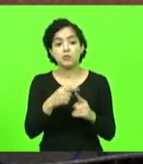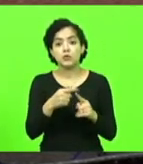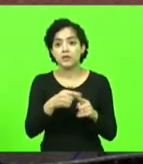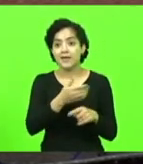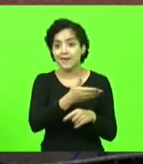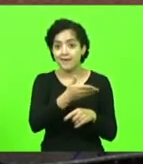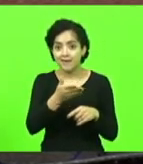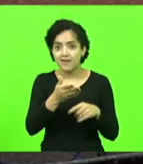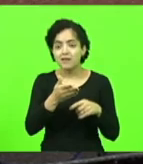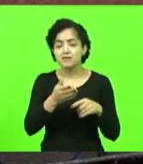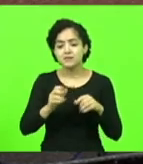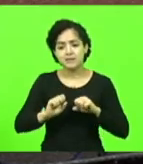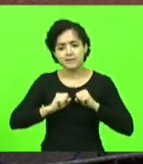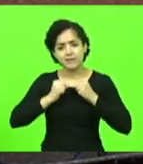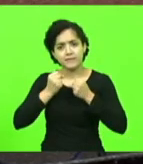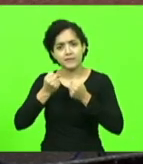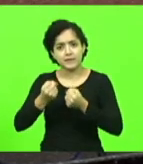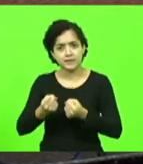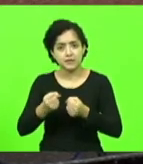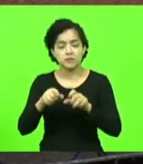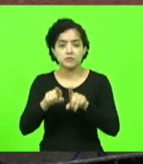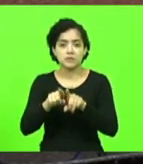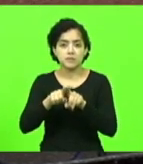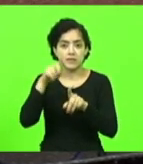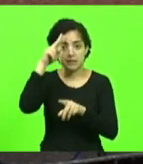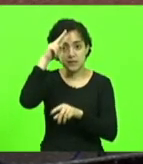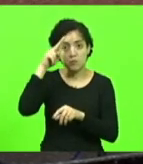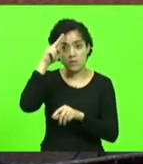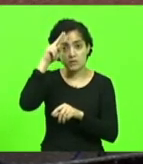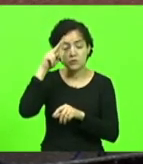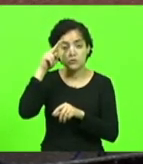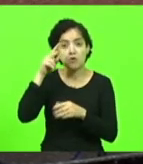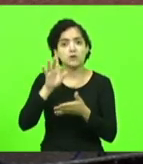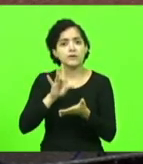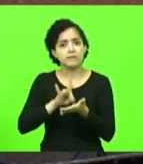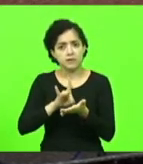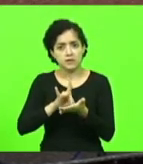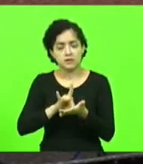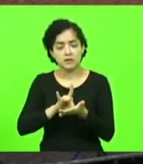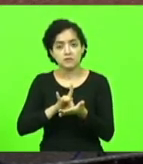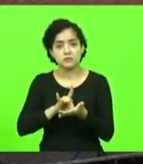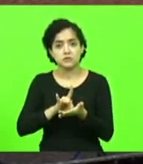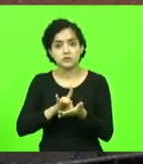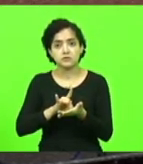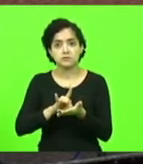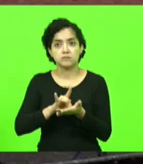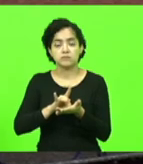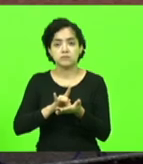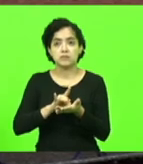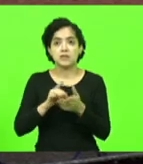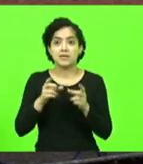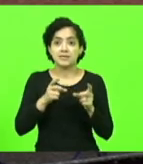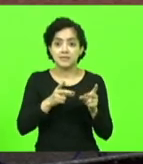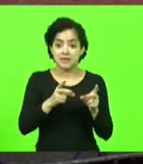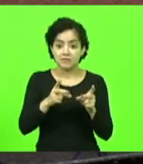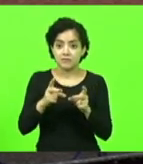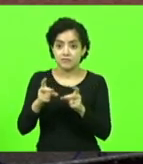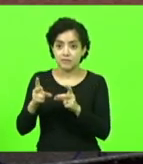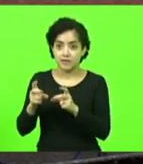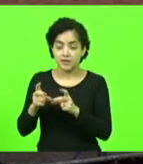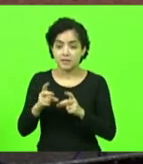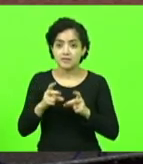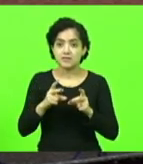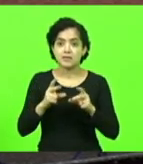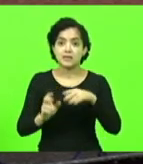E, ao mesmo tempo, tem uma história, e que é real, da vinda da empresa americana,